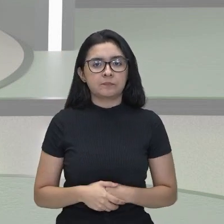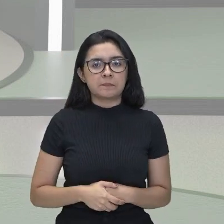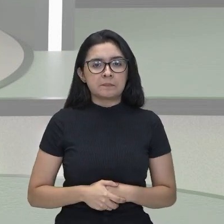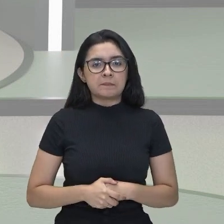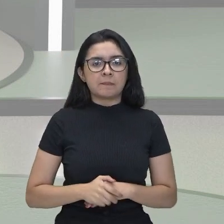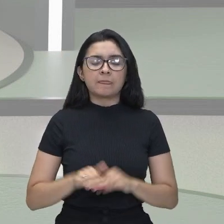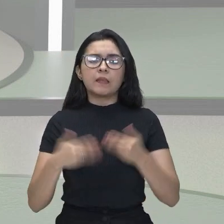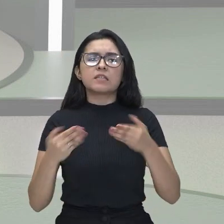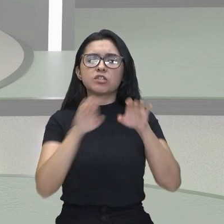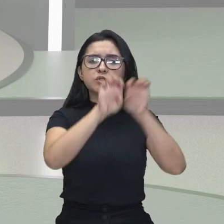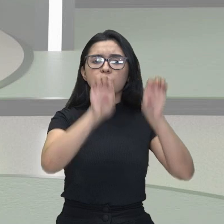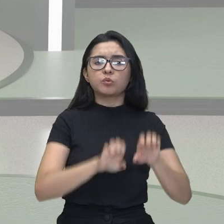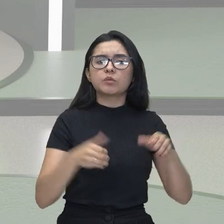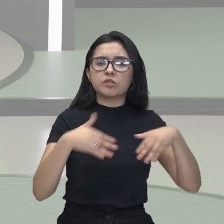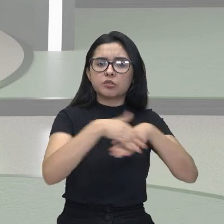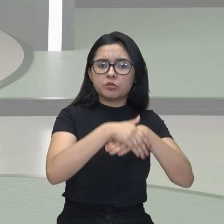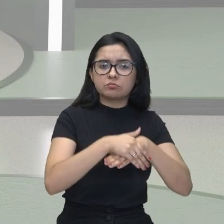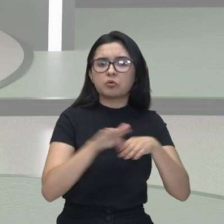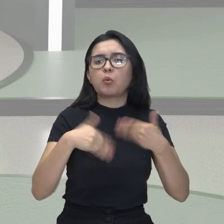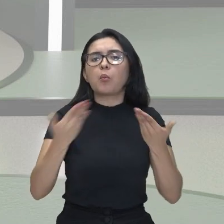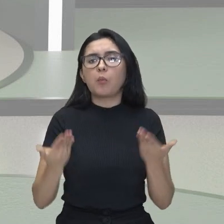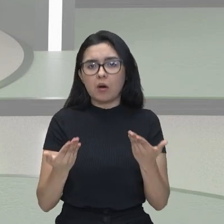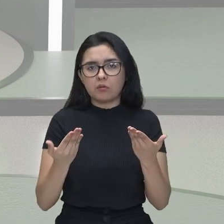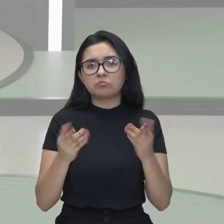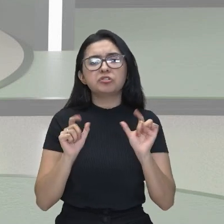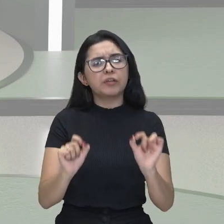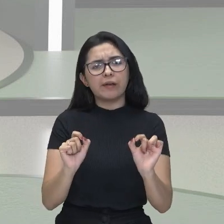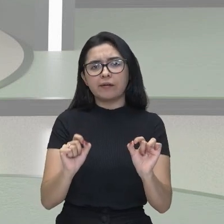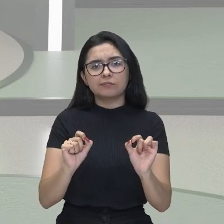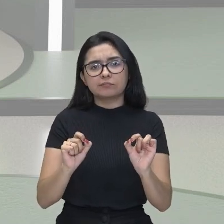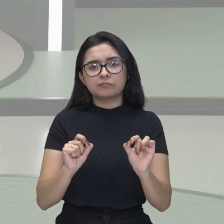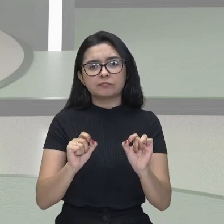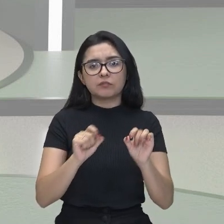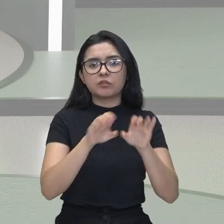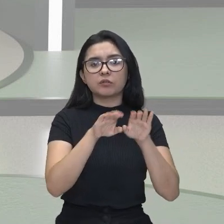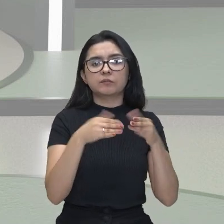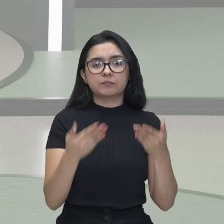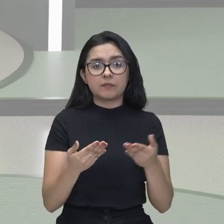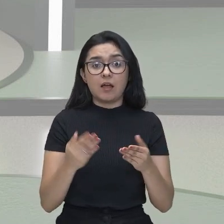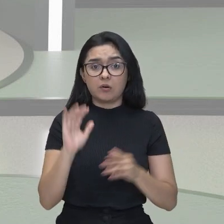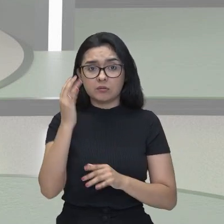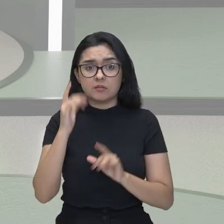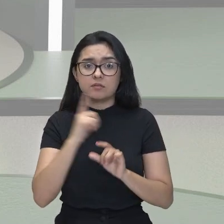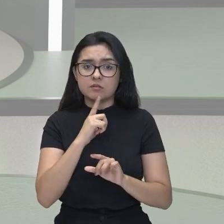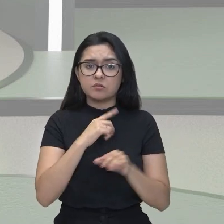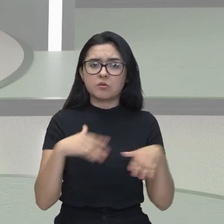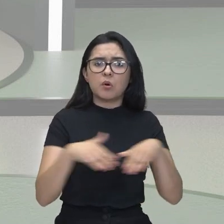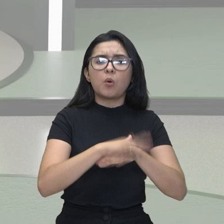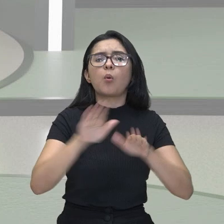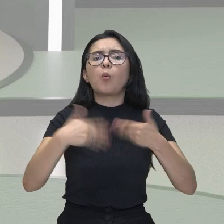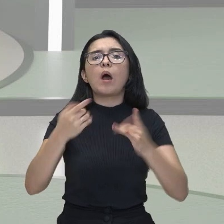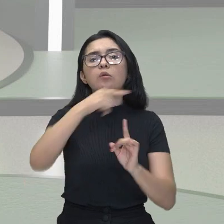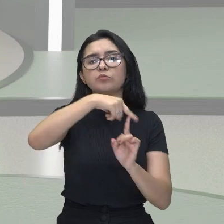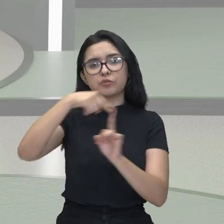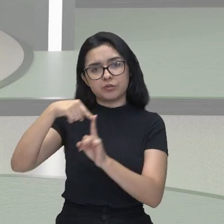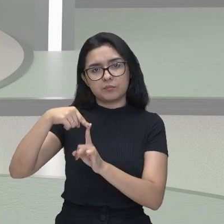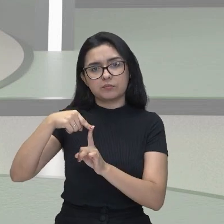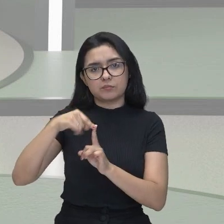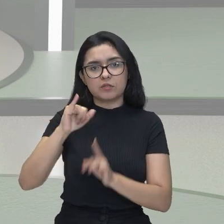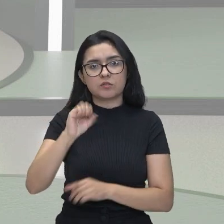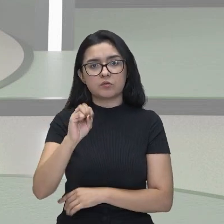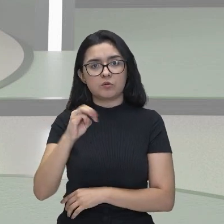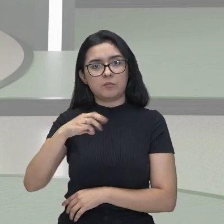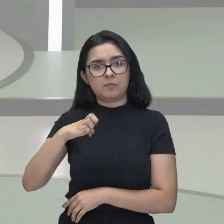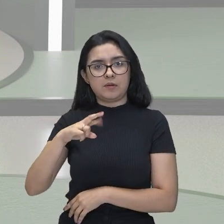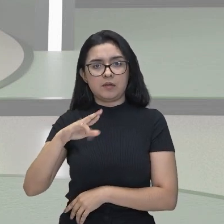Esses isômeros, eles são isômeros de quê? Isomeria ocorre. Mas que tipo de isomeria ocorre?